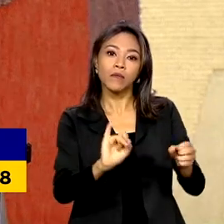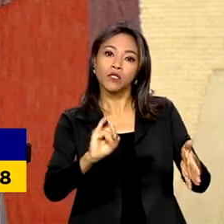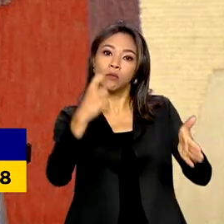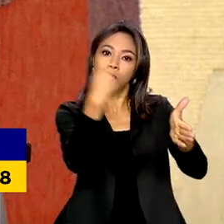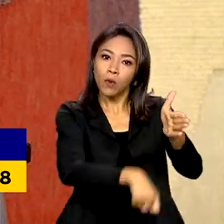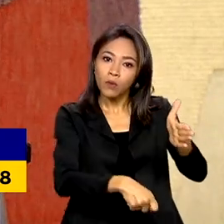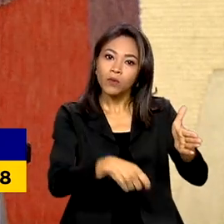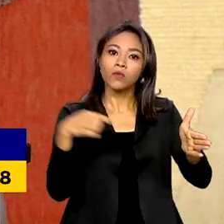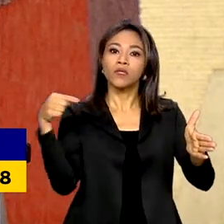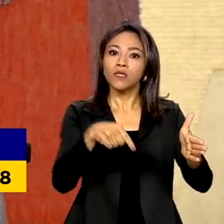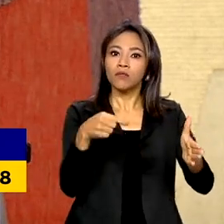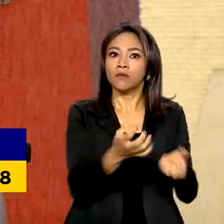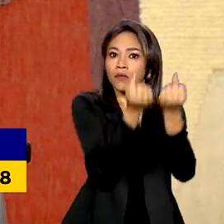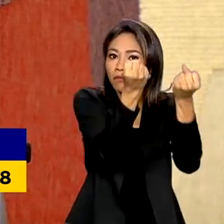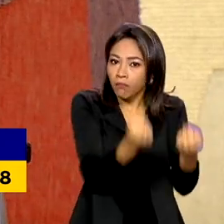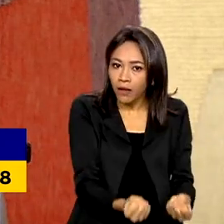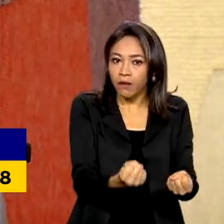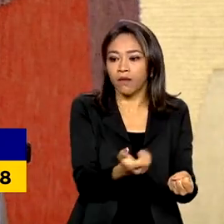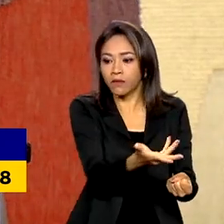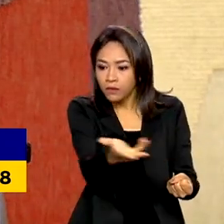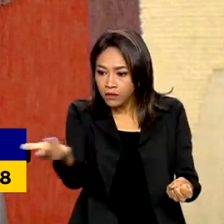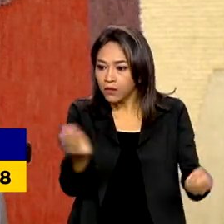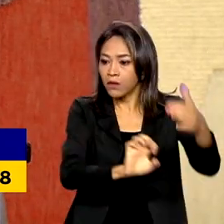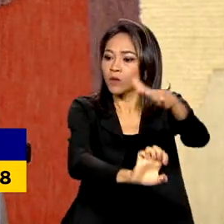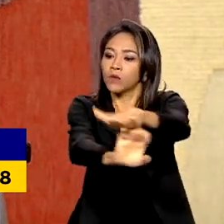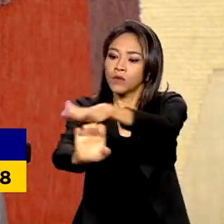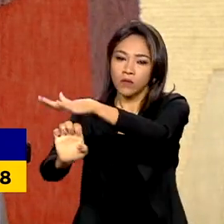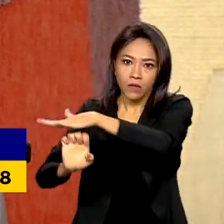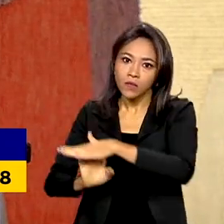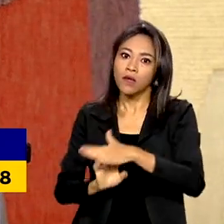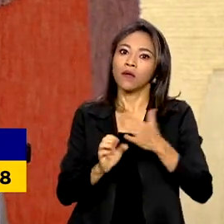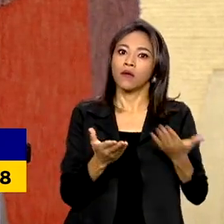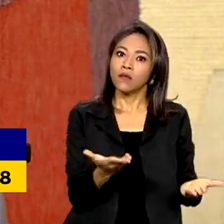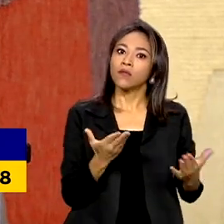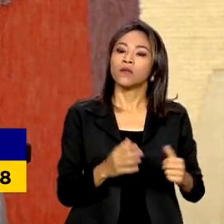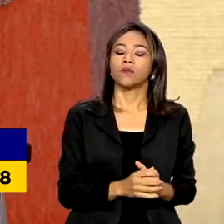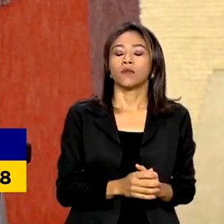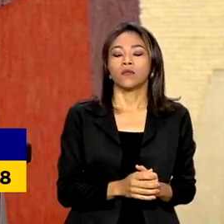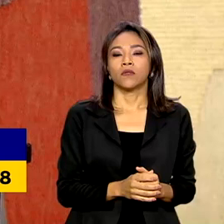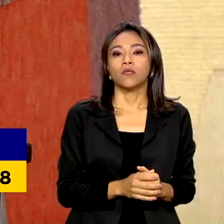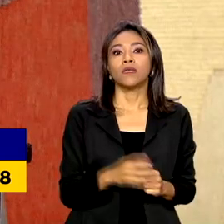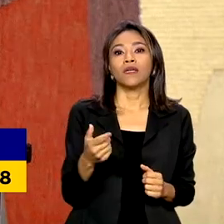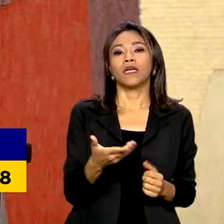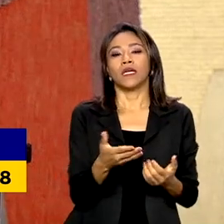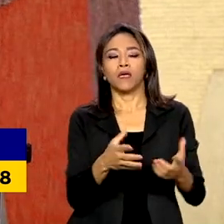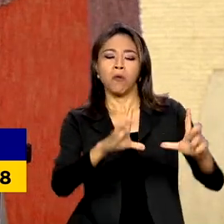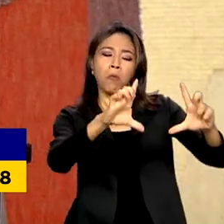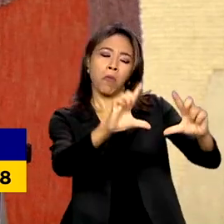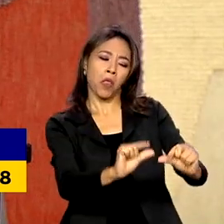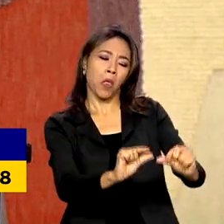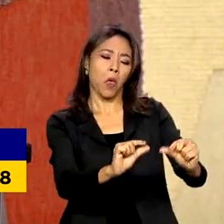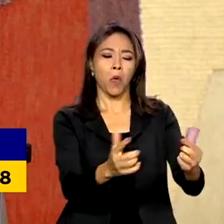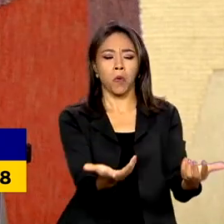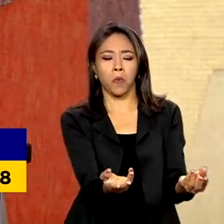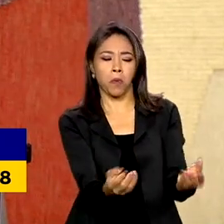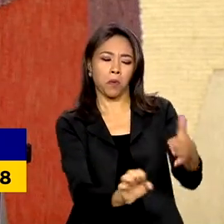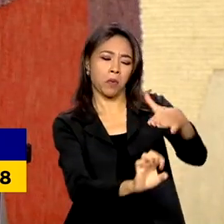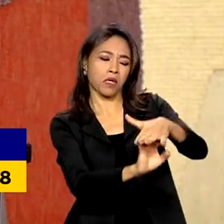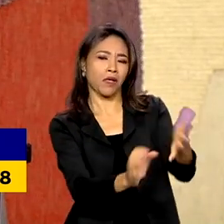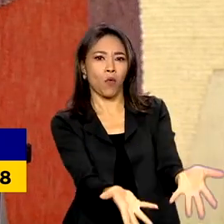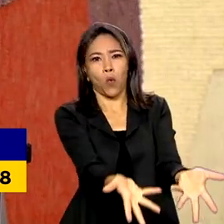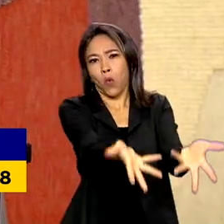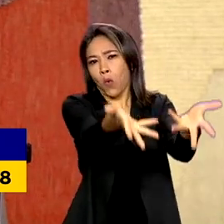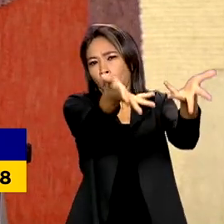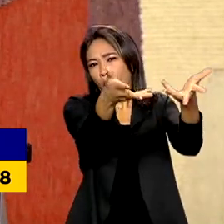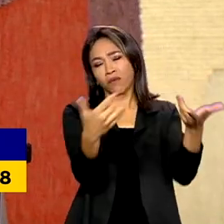penaliza os empresários mais eficientes e premia os menos eficientes, nós não vamos ter uma